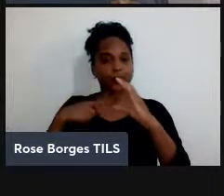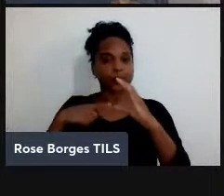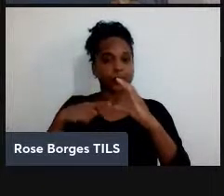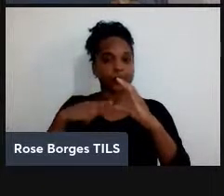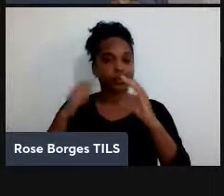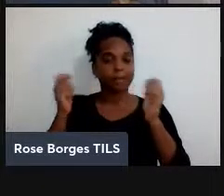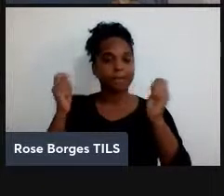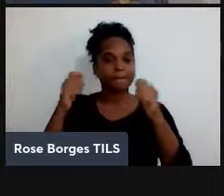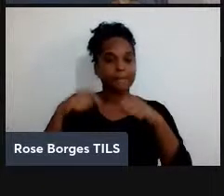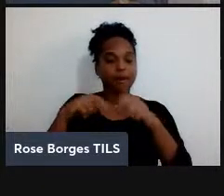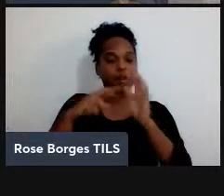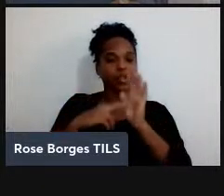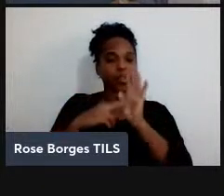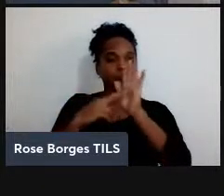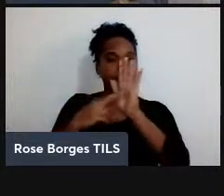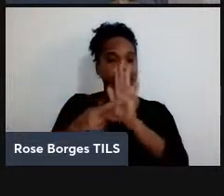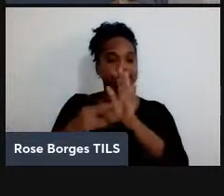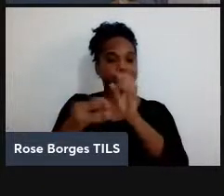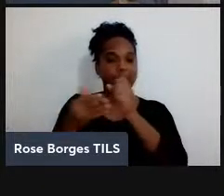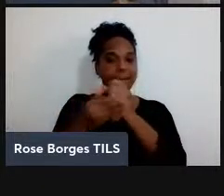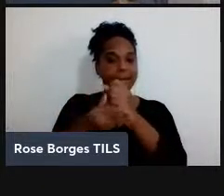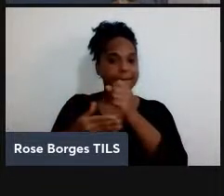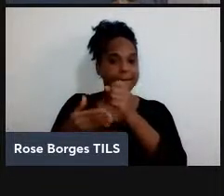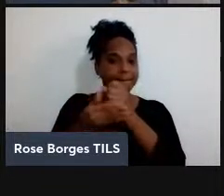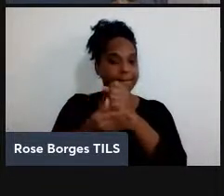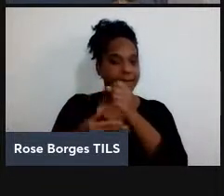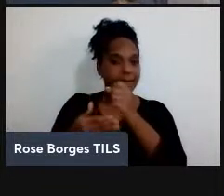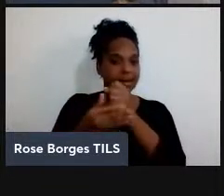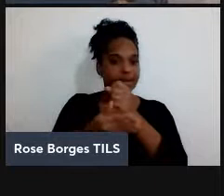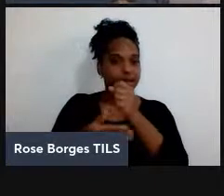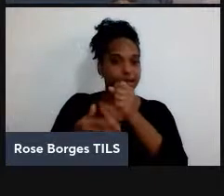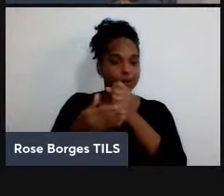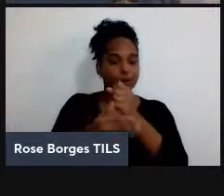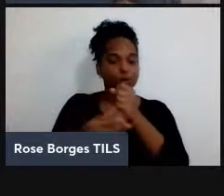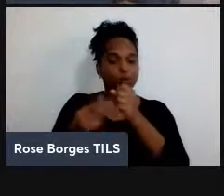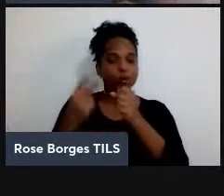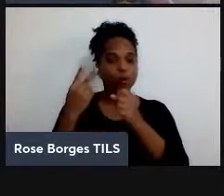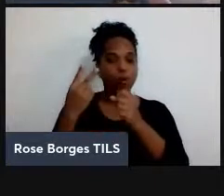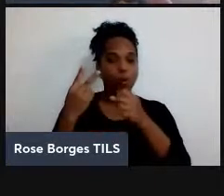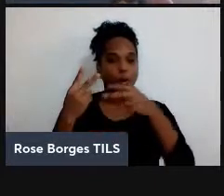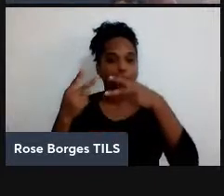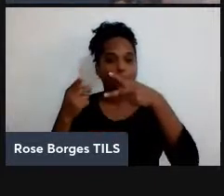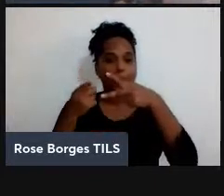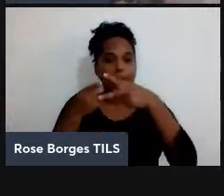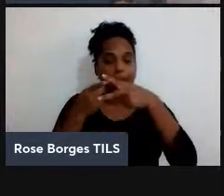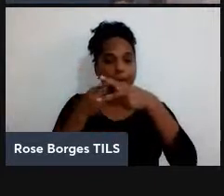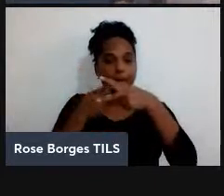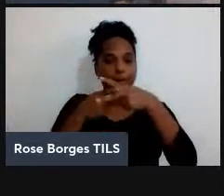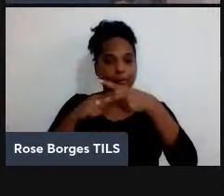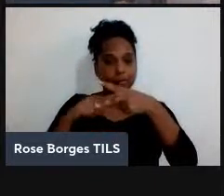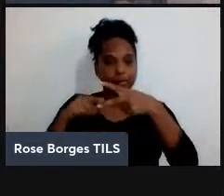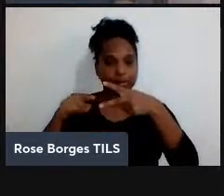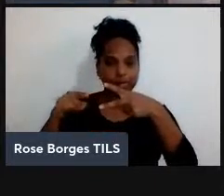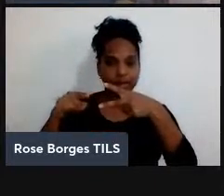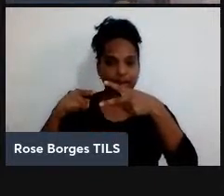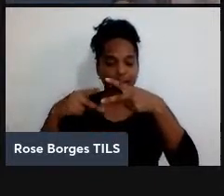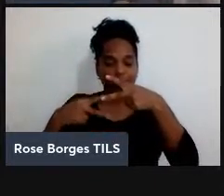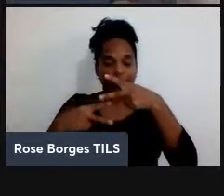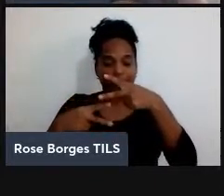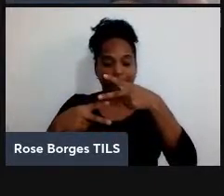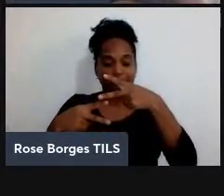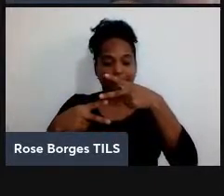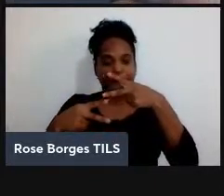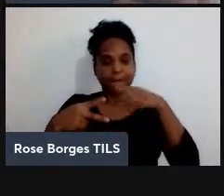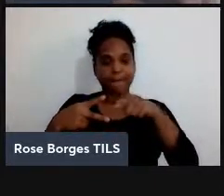representar basicamente via dois ângulos aqui, o ângulo azimutal e o ângulo polar. Então, qualquer